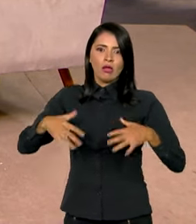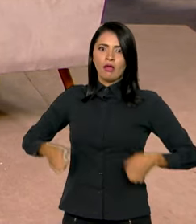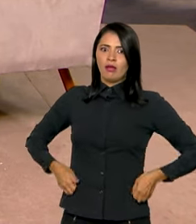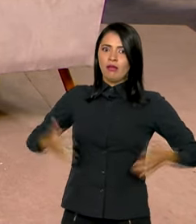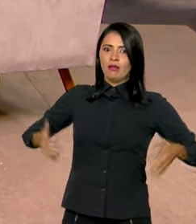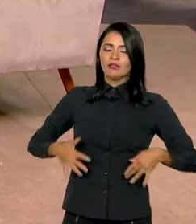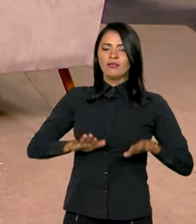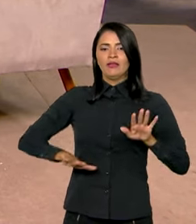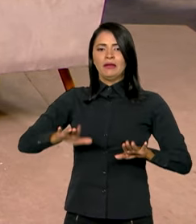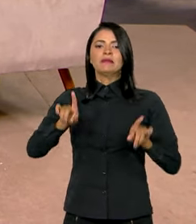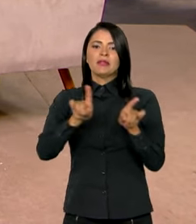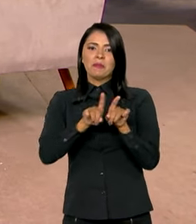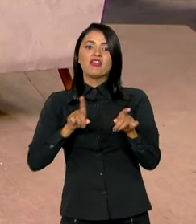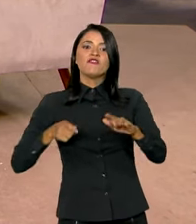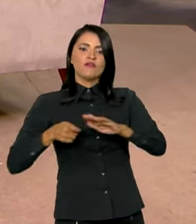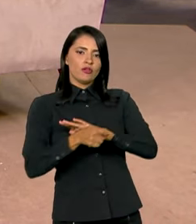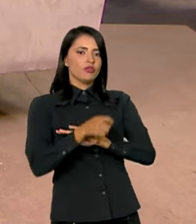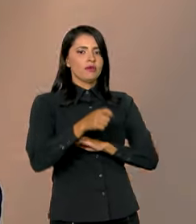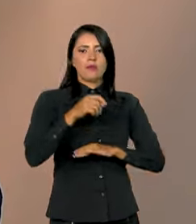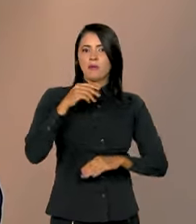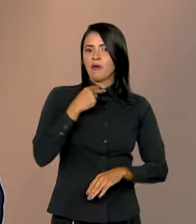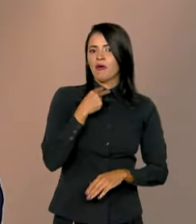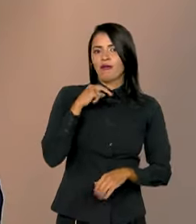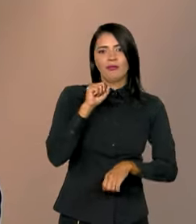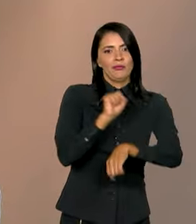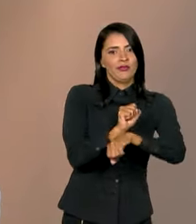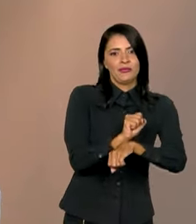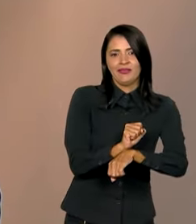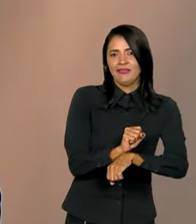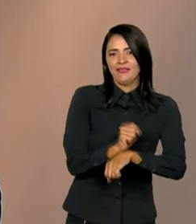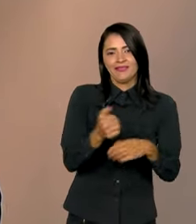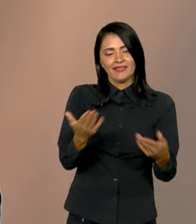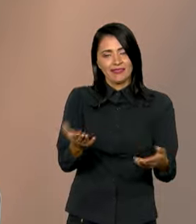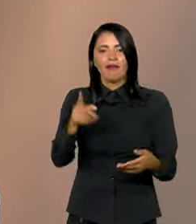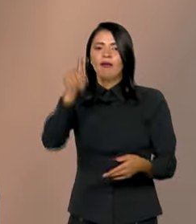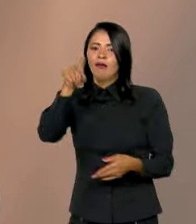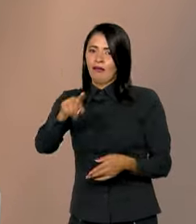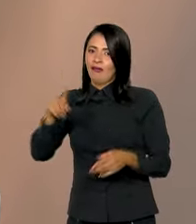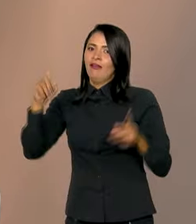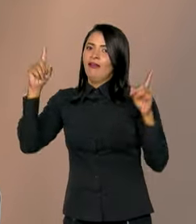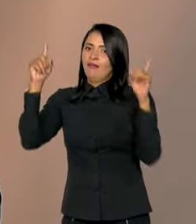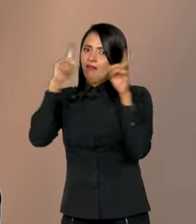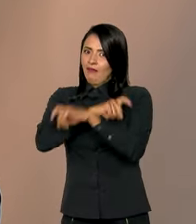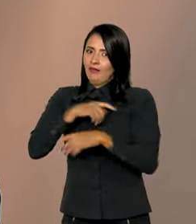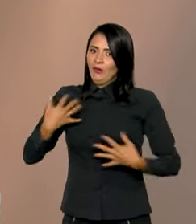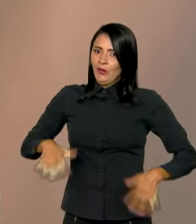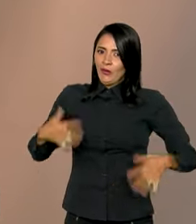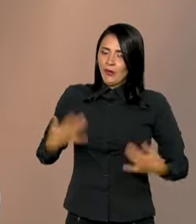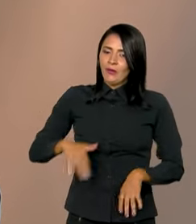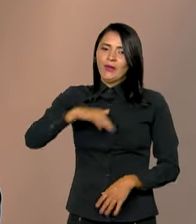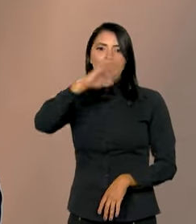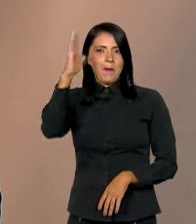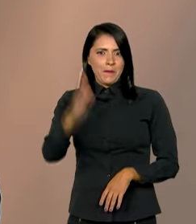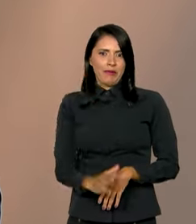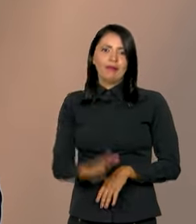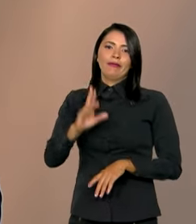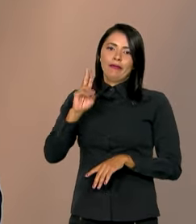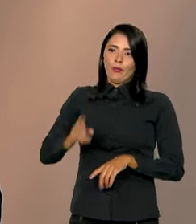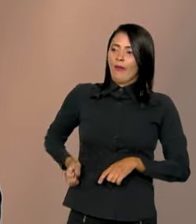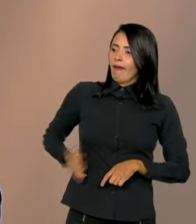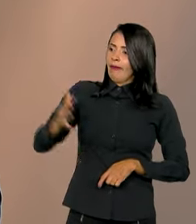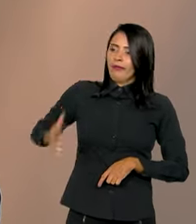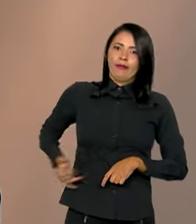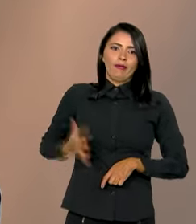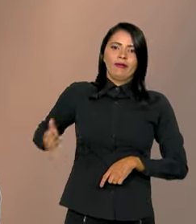fazer os investimentos necessários. É uma ginástica, é um exercício que não é fácil, porque o Brasil tem tradição de gastar muito e gastar